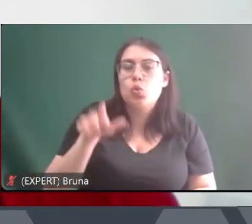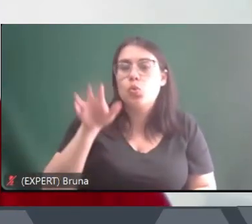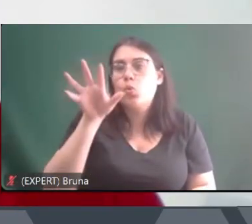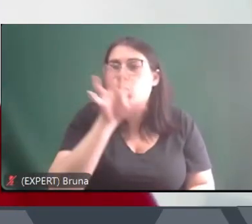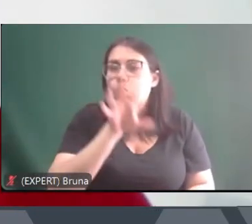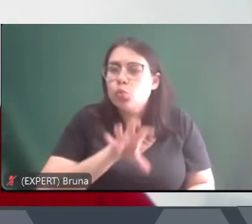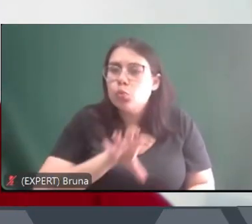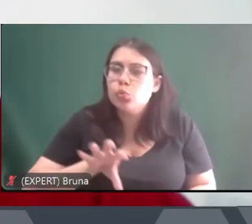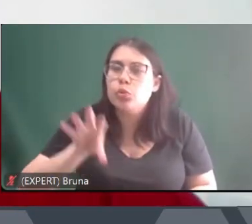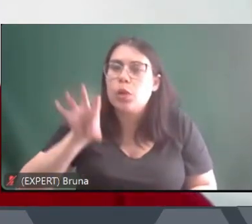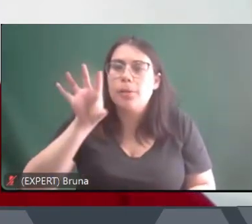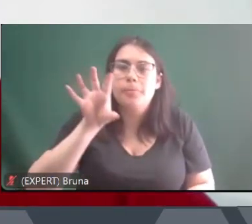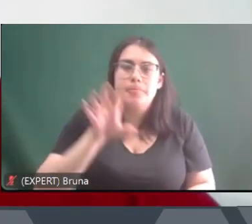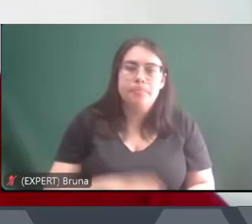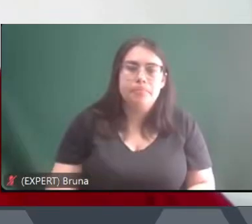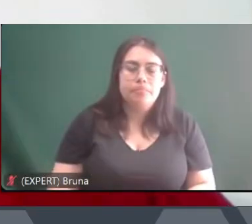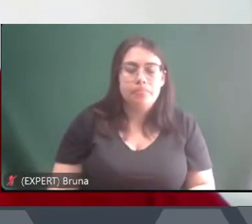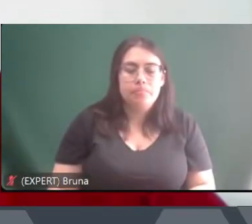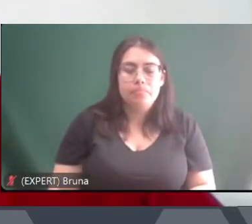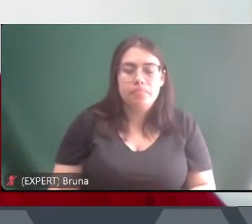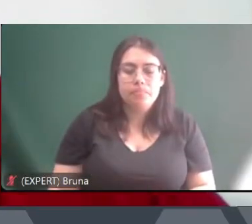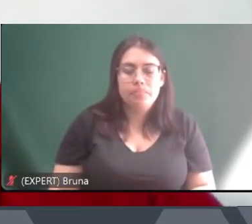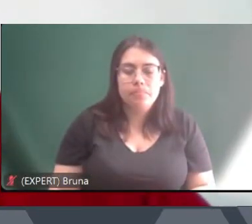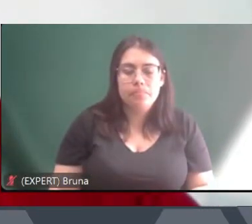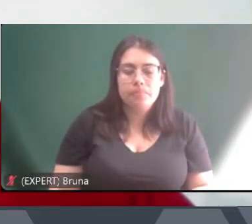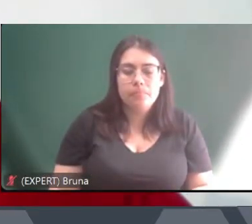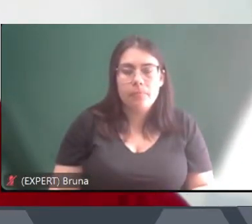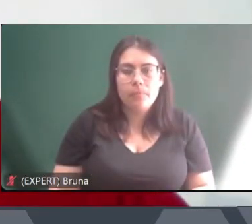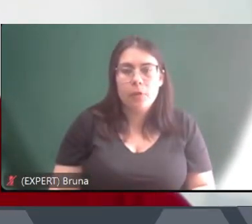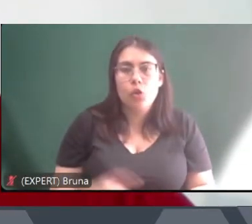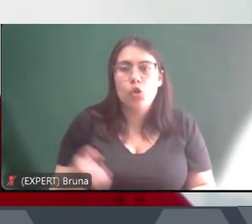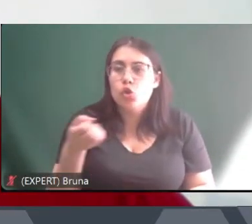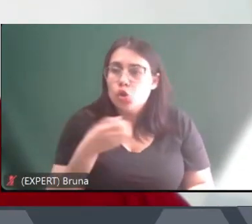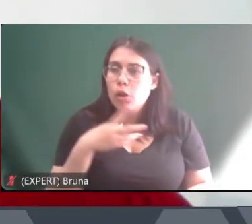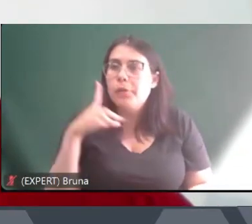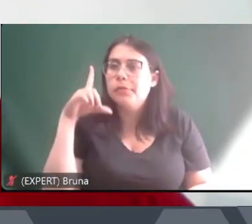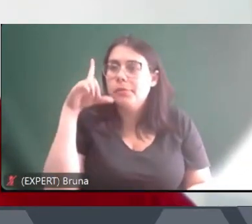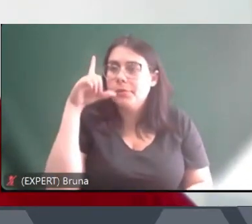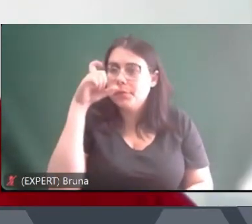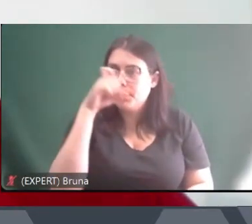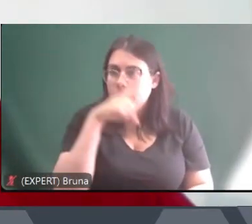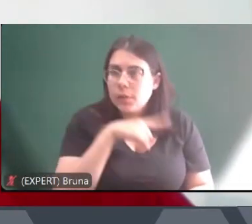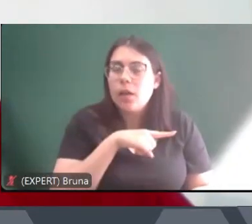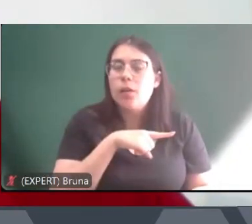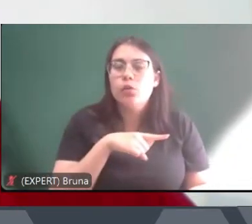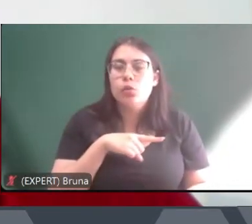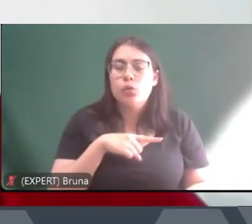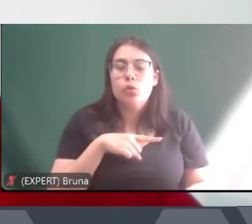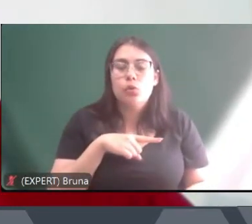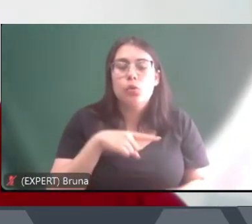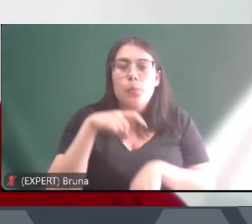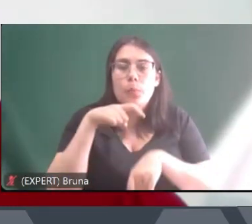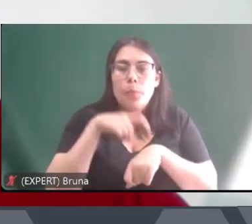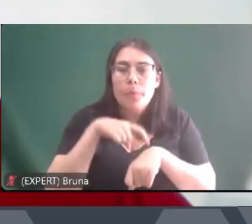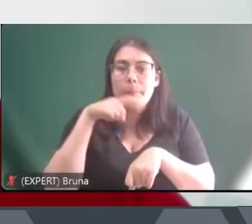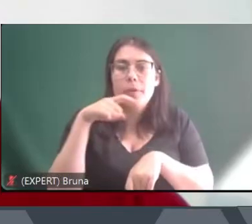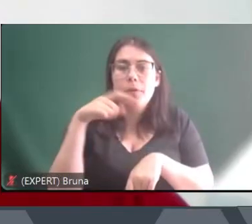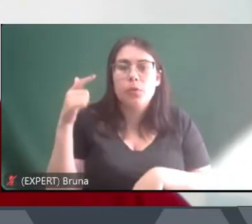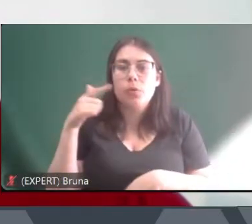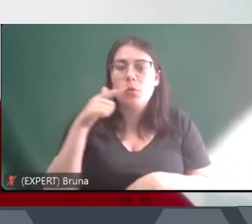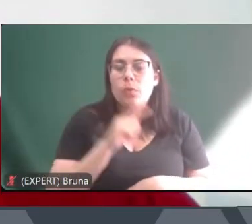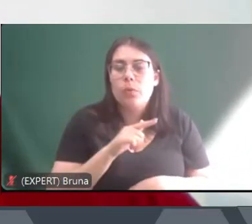estados e com novos desafios a partir do momento que o PCC acessa os mercados